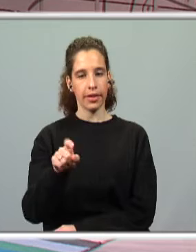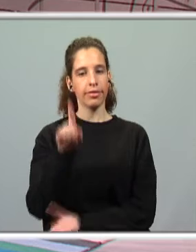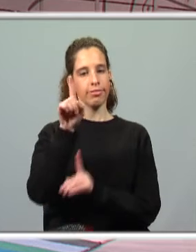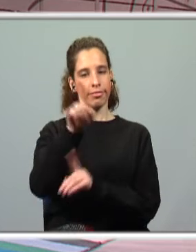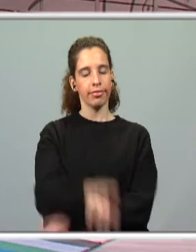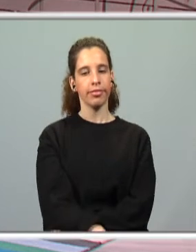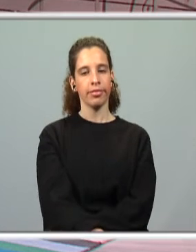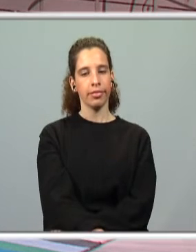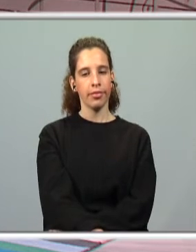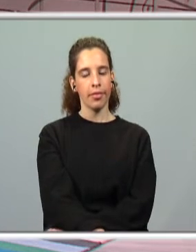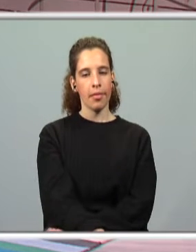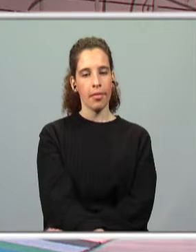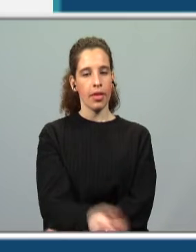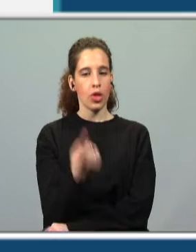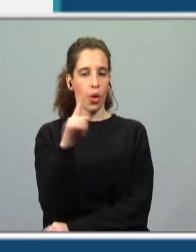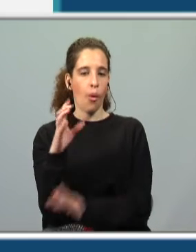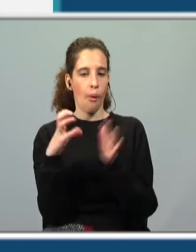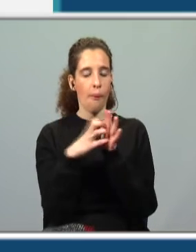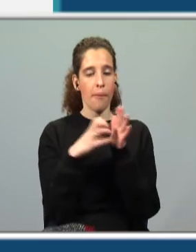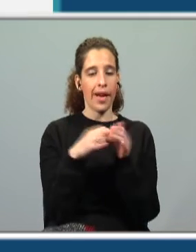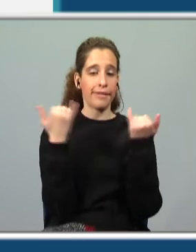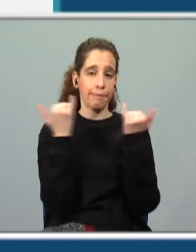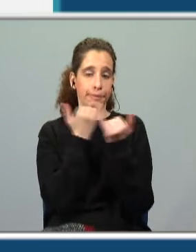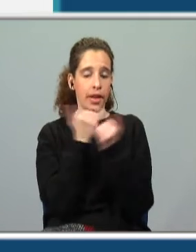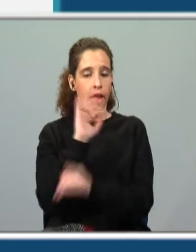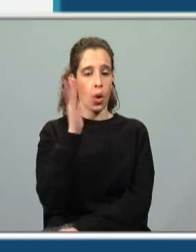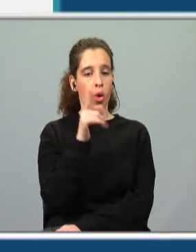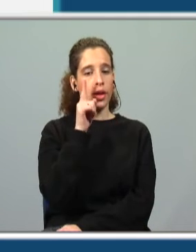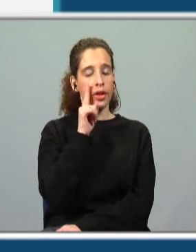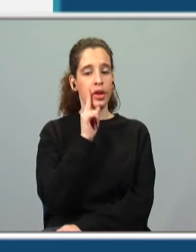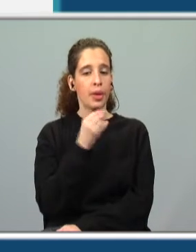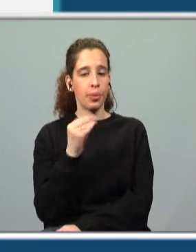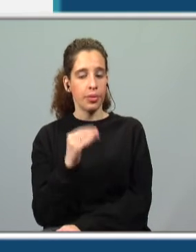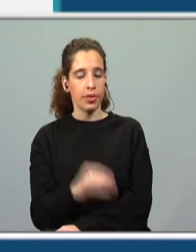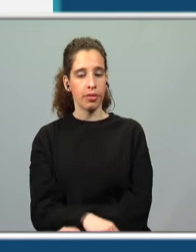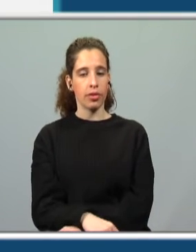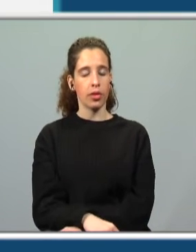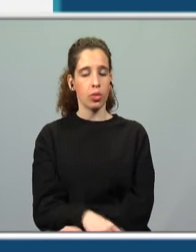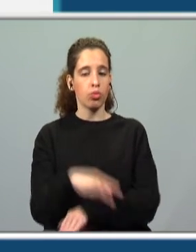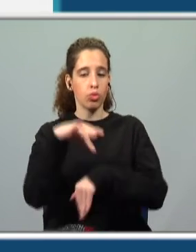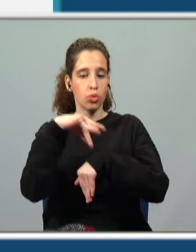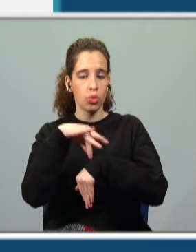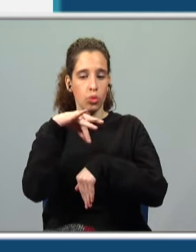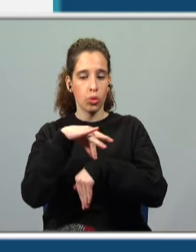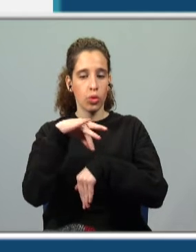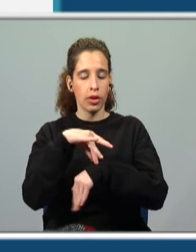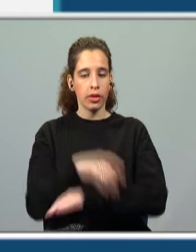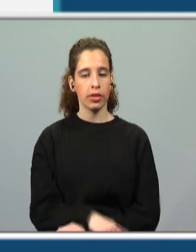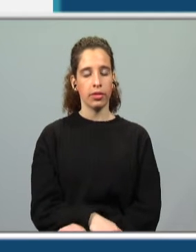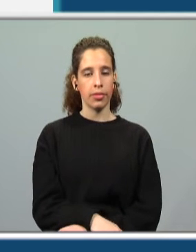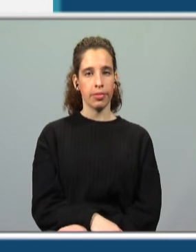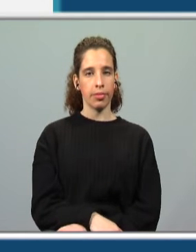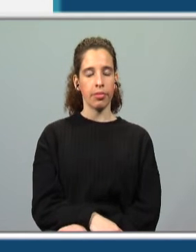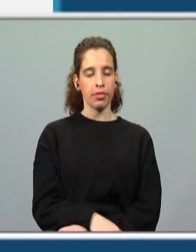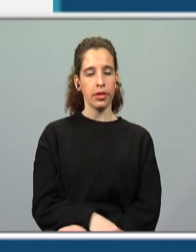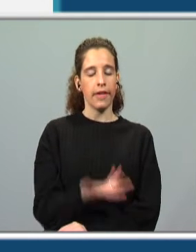aqui temos... Não é uma imagem muito feliz, não era quando a nossa Maria Poirinha estava doente e a ficar já